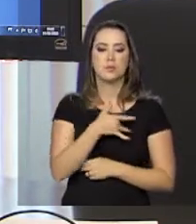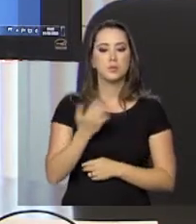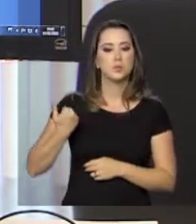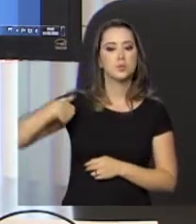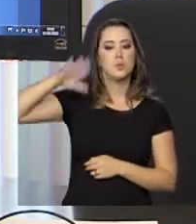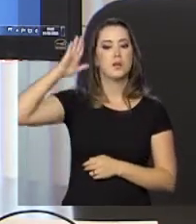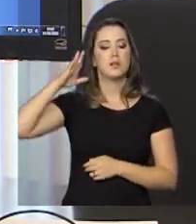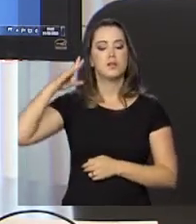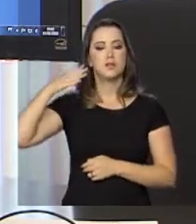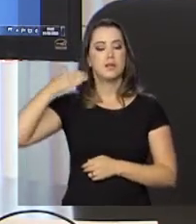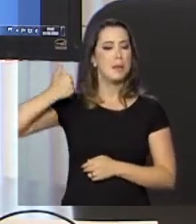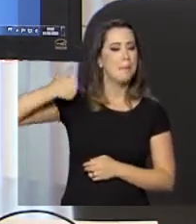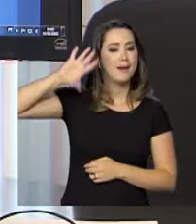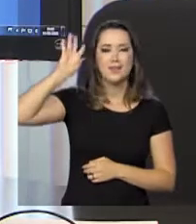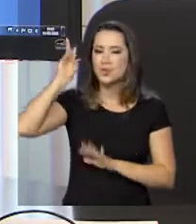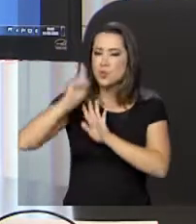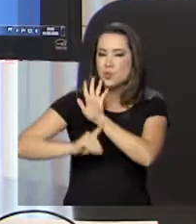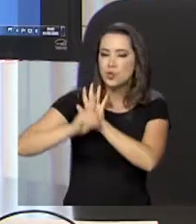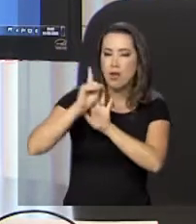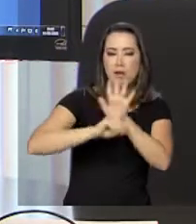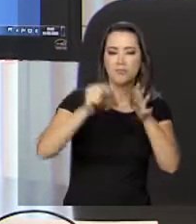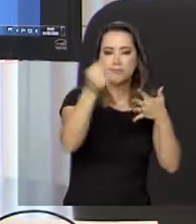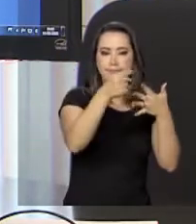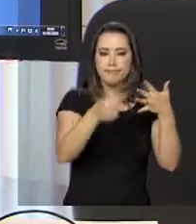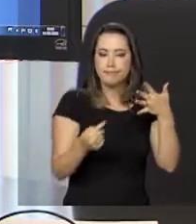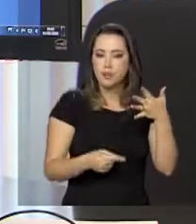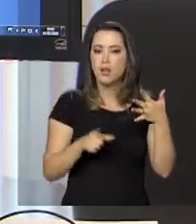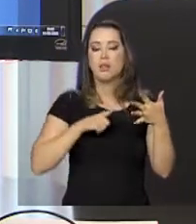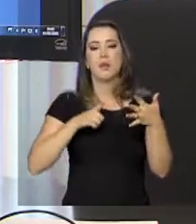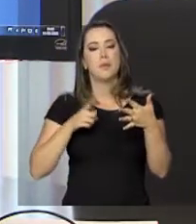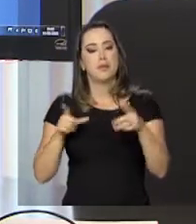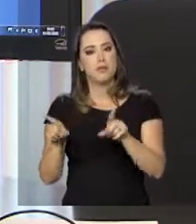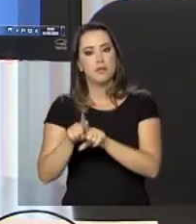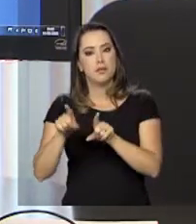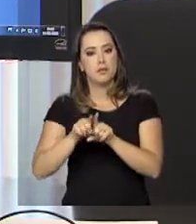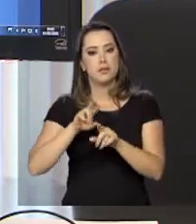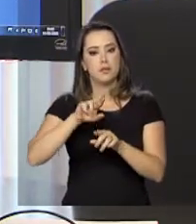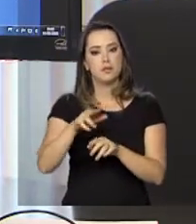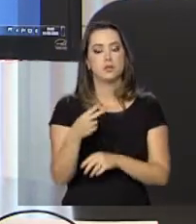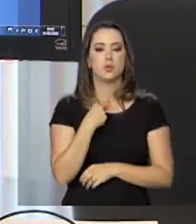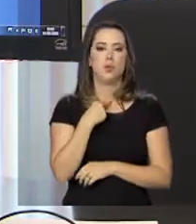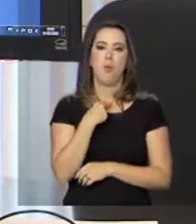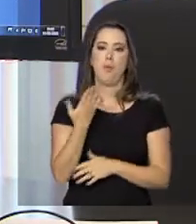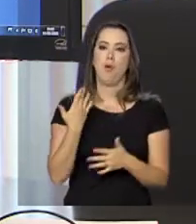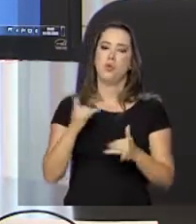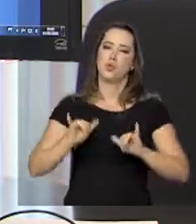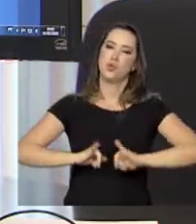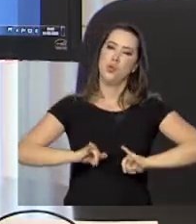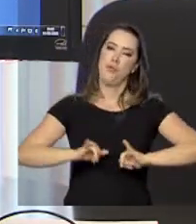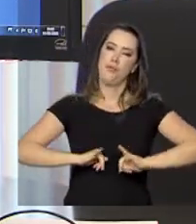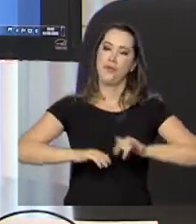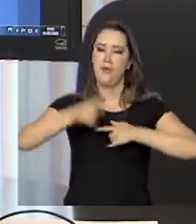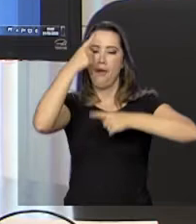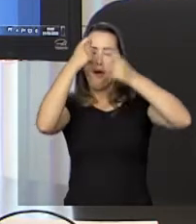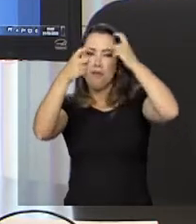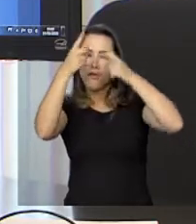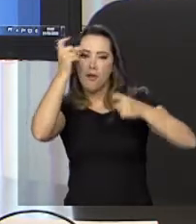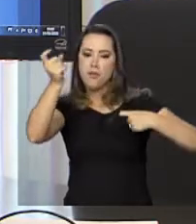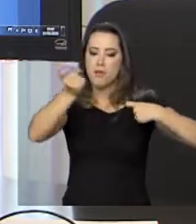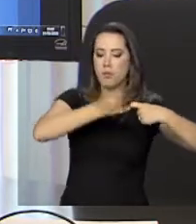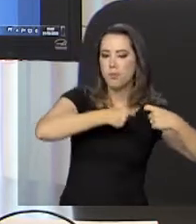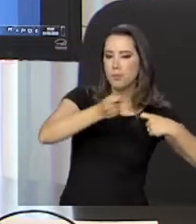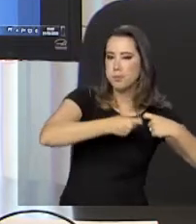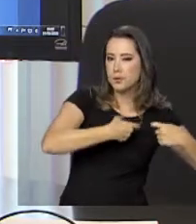sobretudo e principalmente, além desses direitos positivos, também que eles não sejam vítimas da violência sexual,